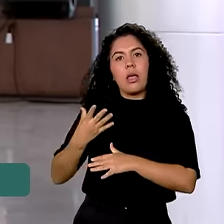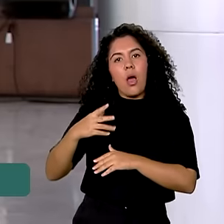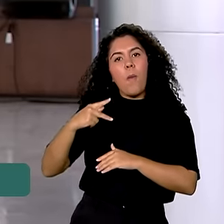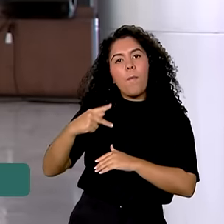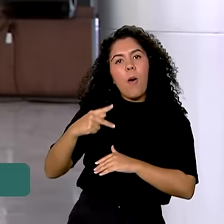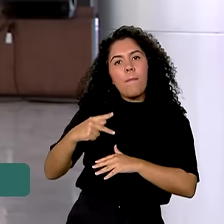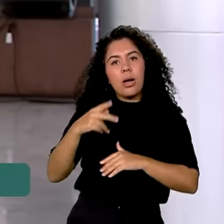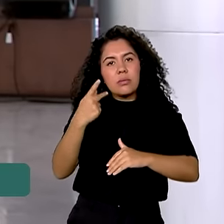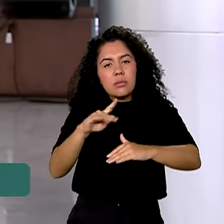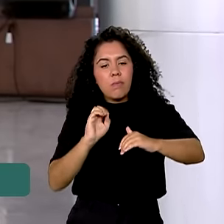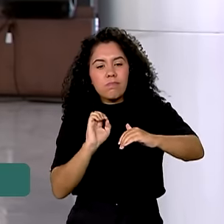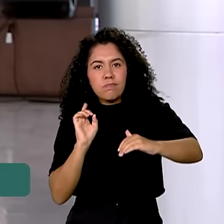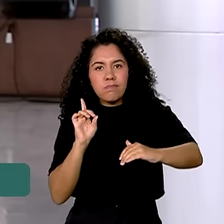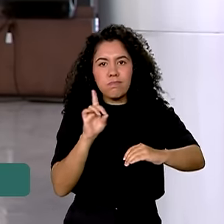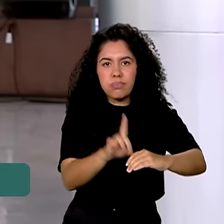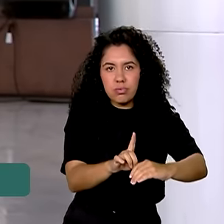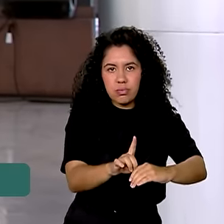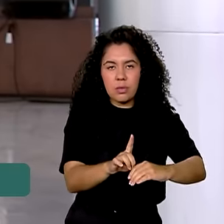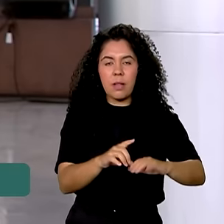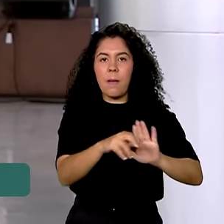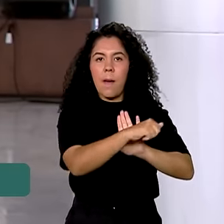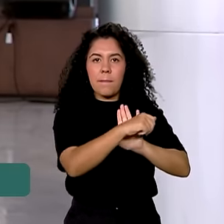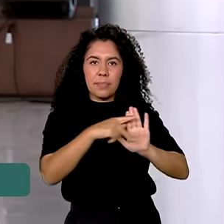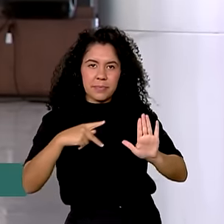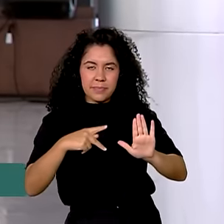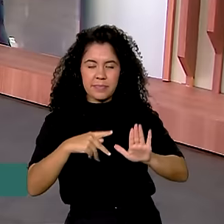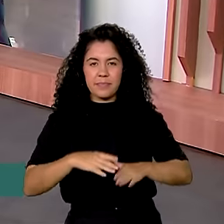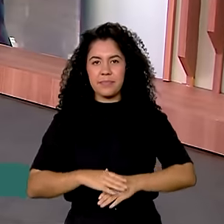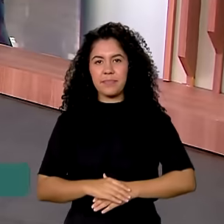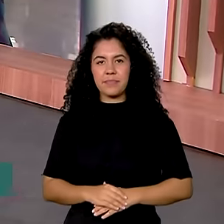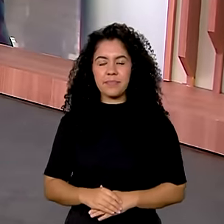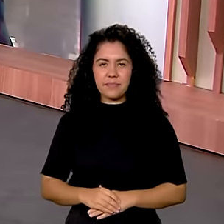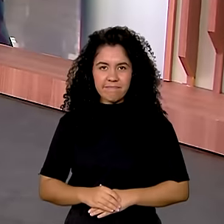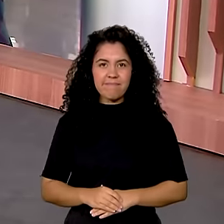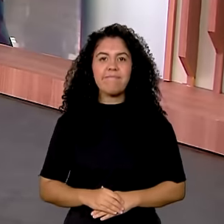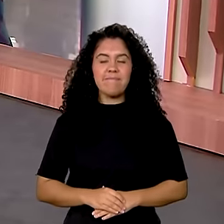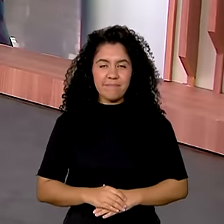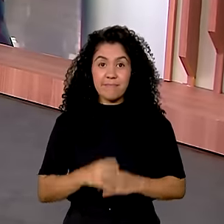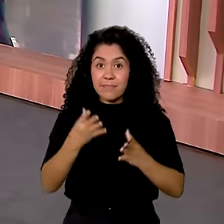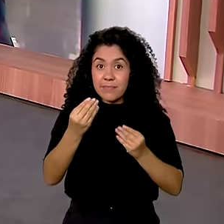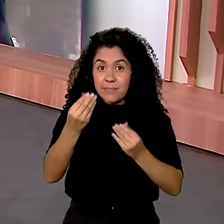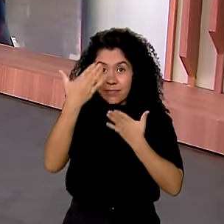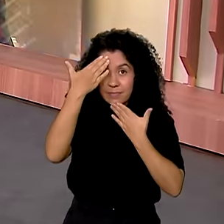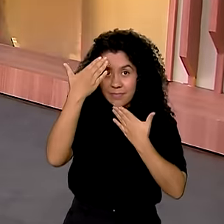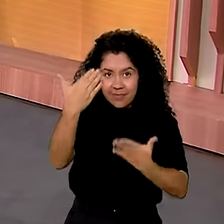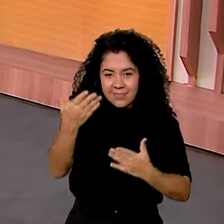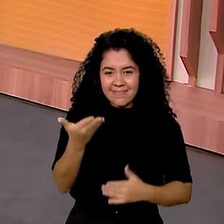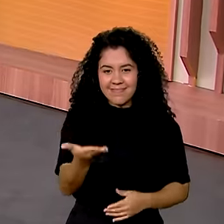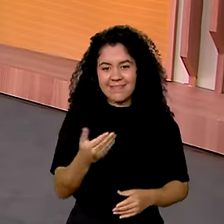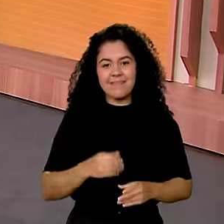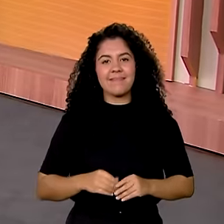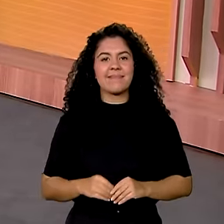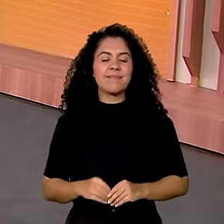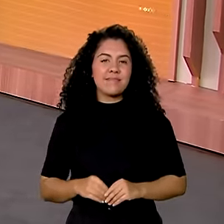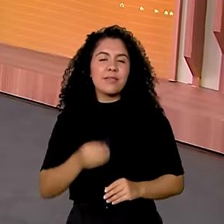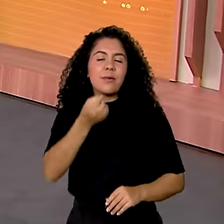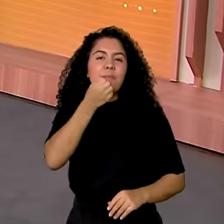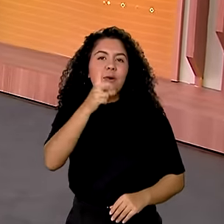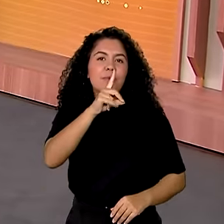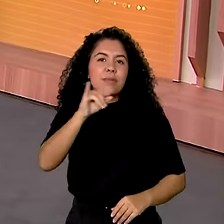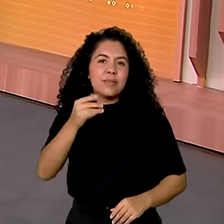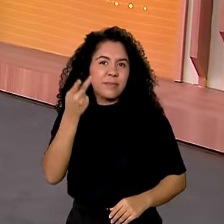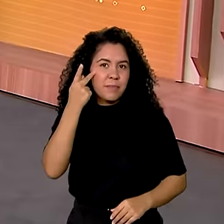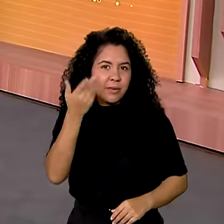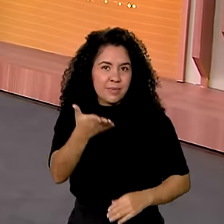movimentada pelo aplicativo Caixa Tem. Carine? Obrigada, Jéssica. Muito obrigada, bom dia de